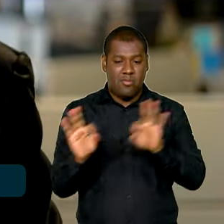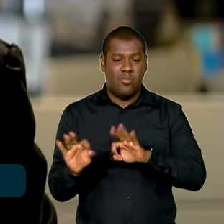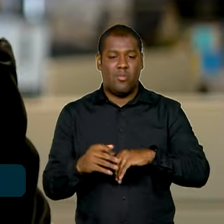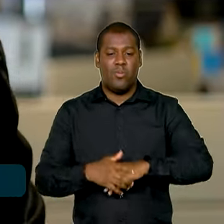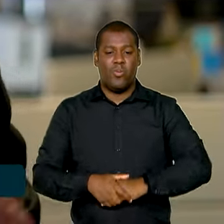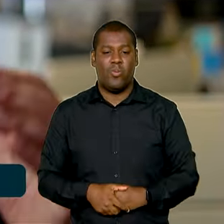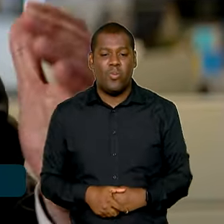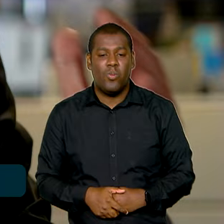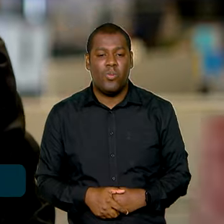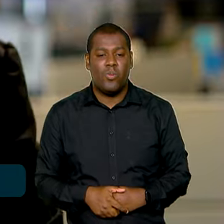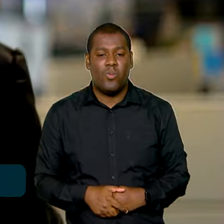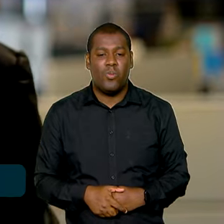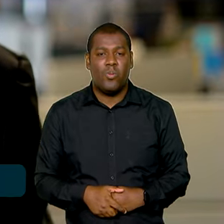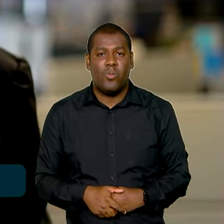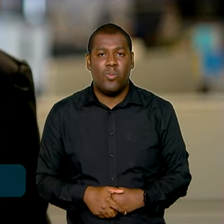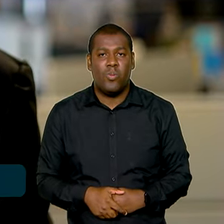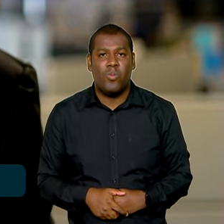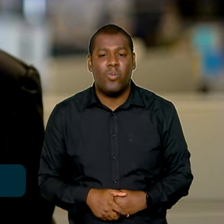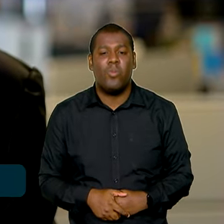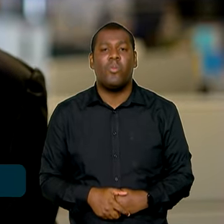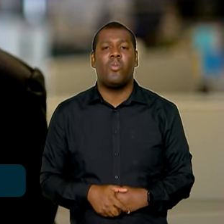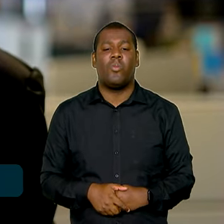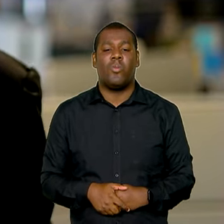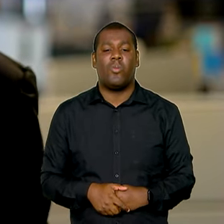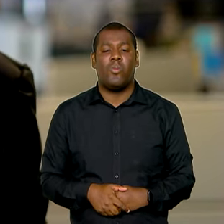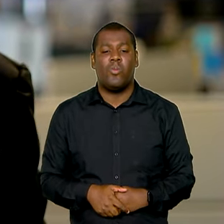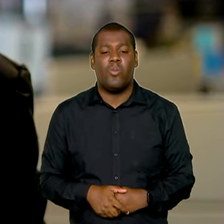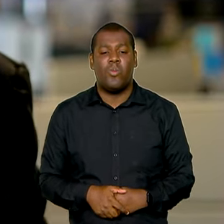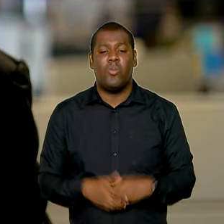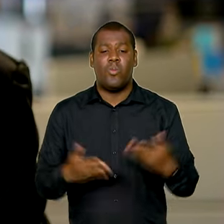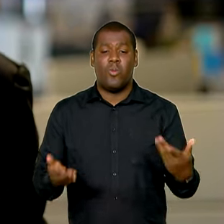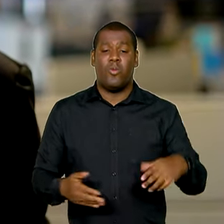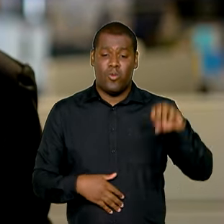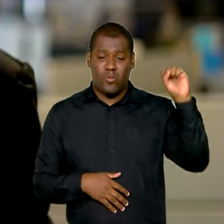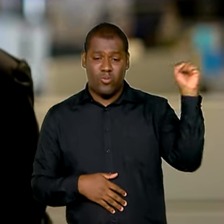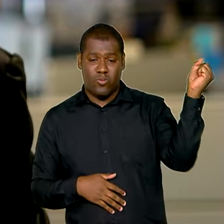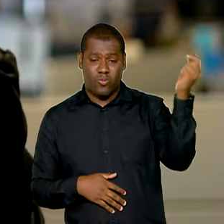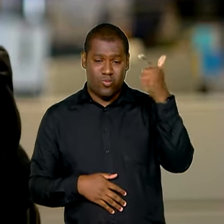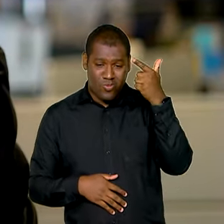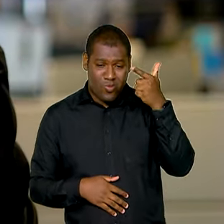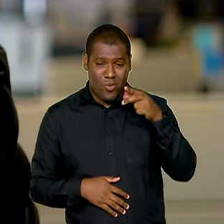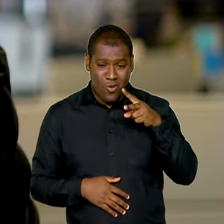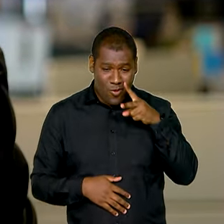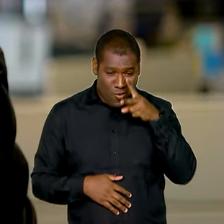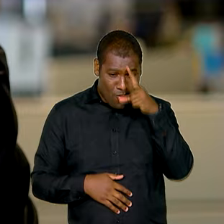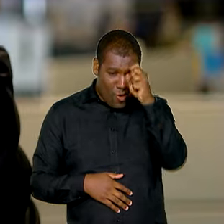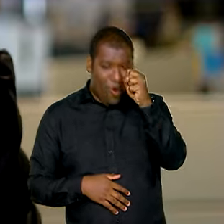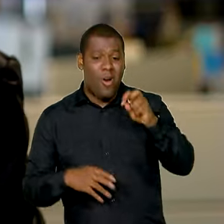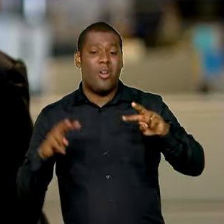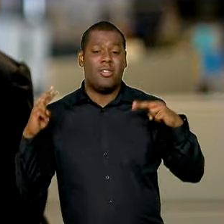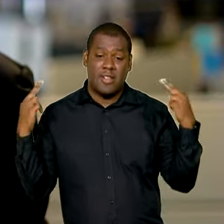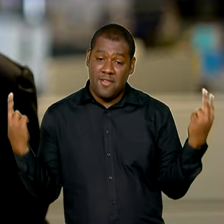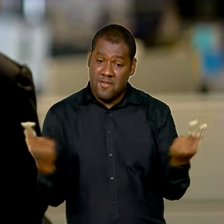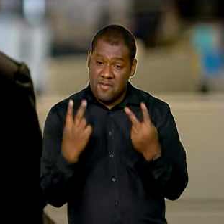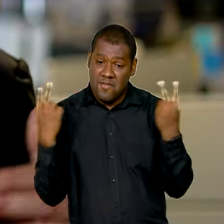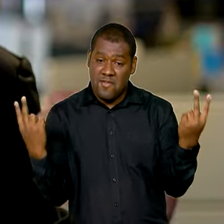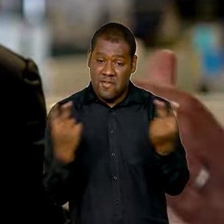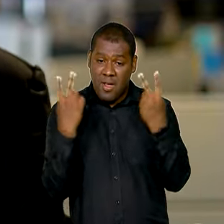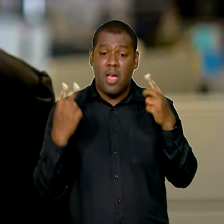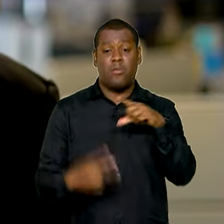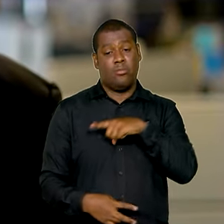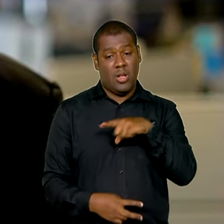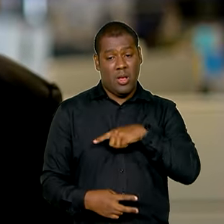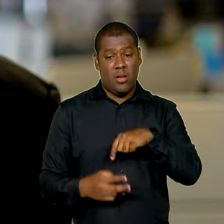temos uma grande insolação, nós temos ventos contínuos e irregulares,